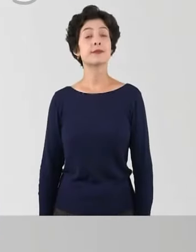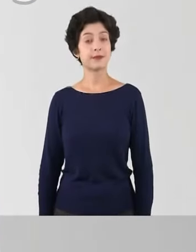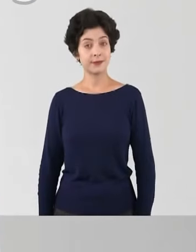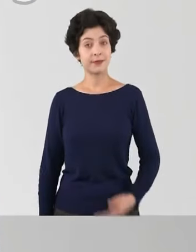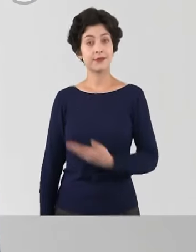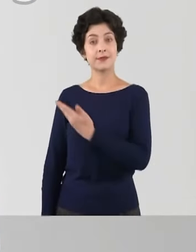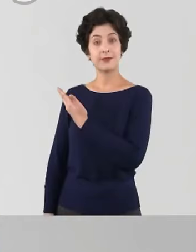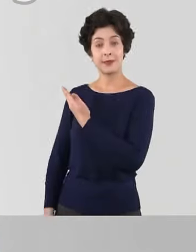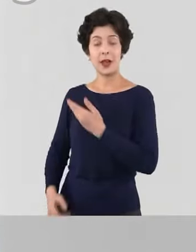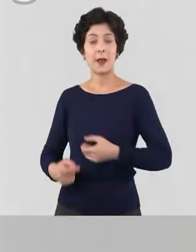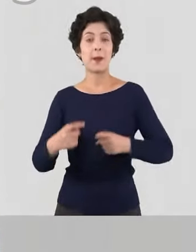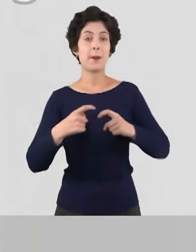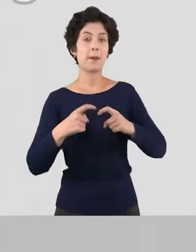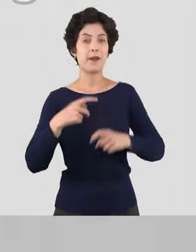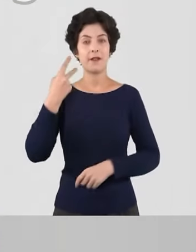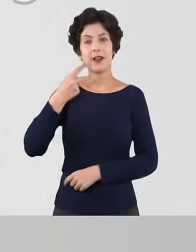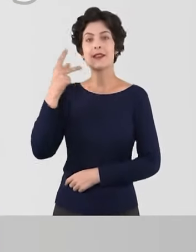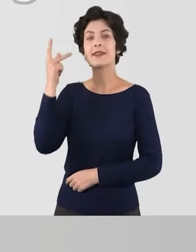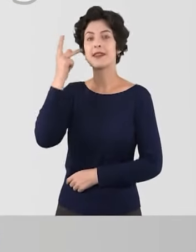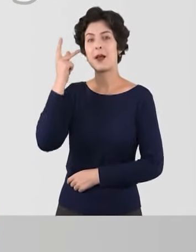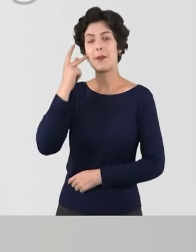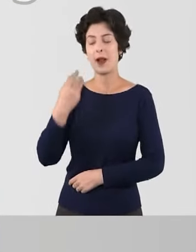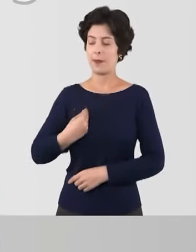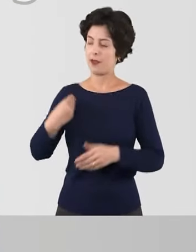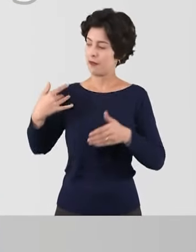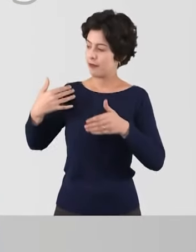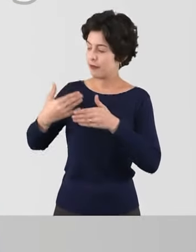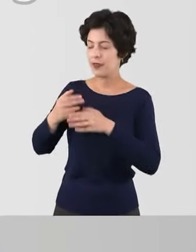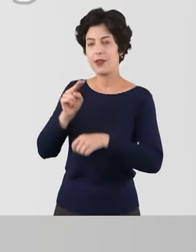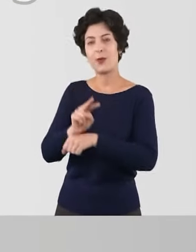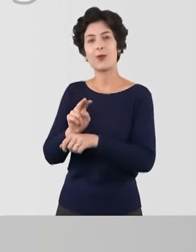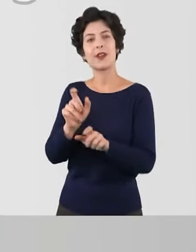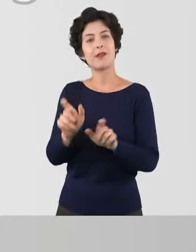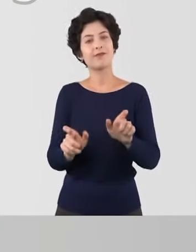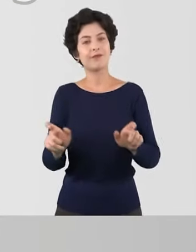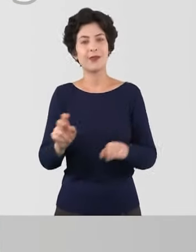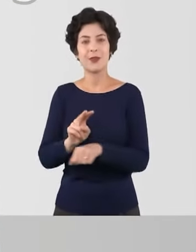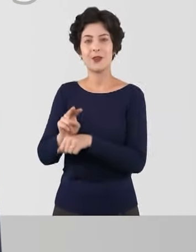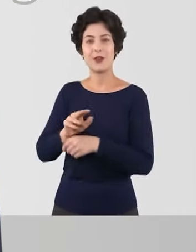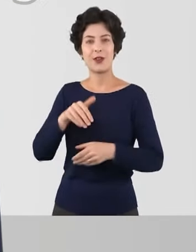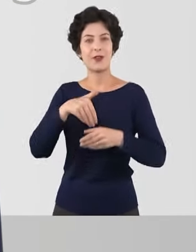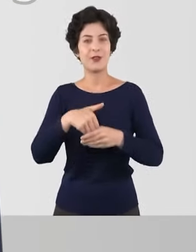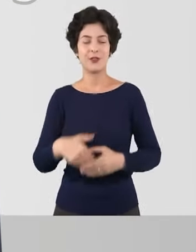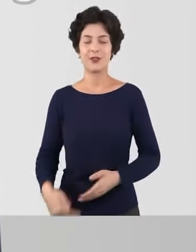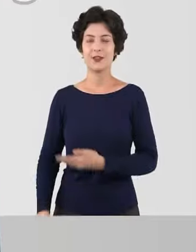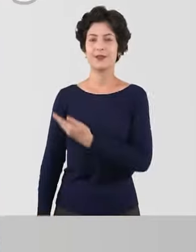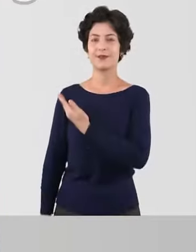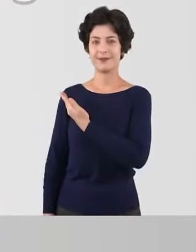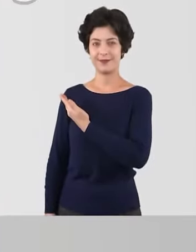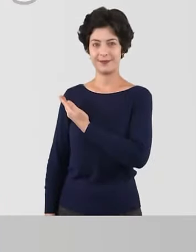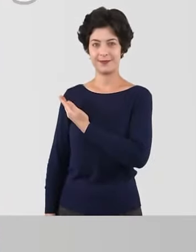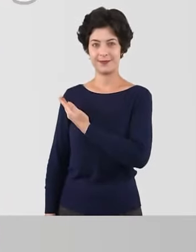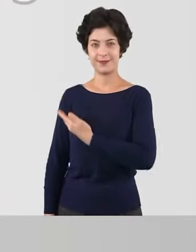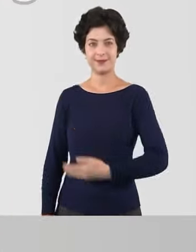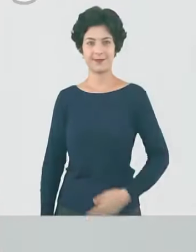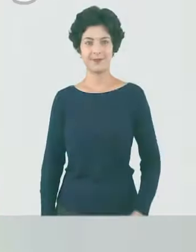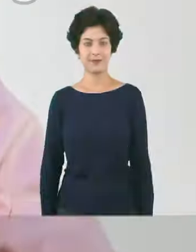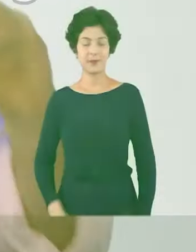Sou Paulo Frange, médico e vereador de São Paulo. Minha vida é dedicada a cuidar de gente. Vote 15555.